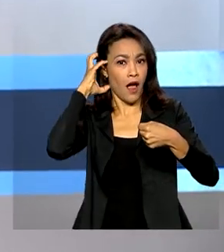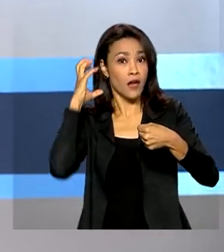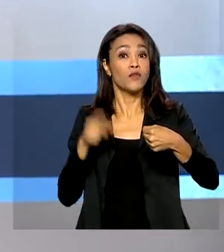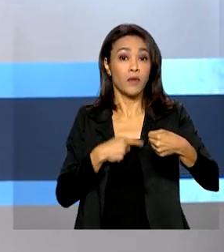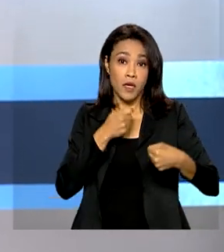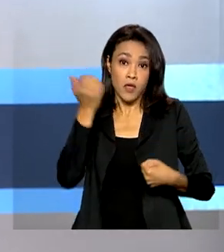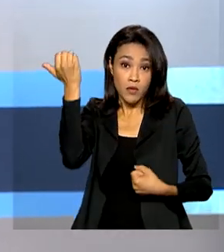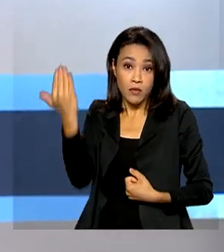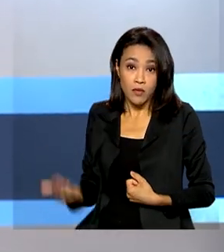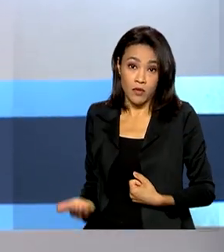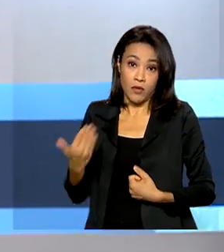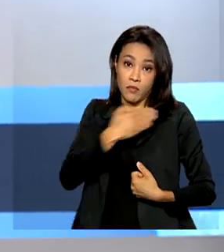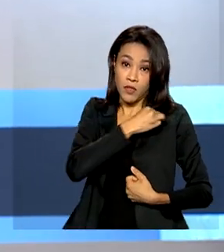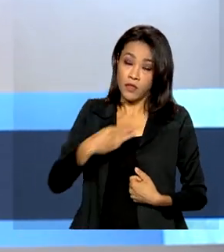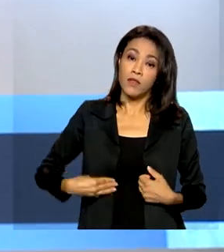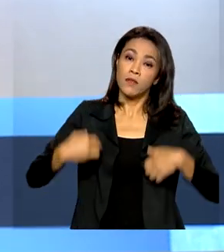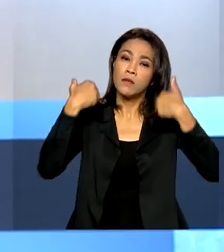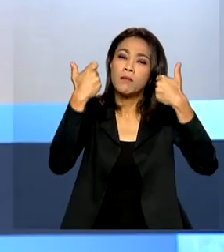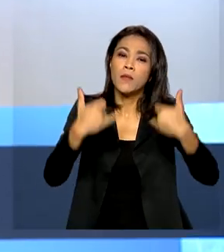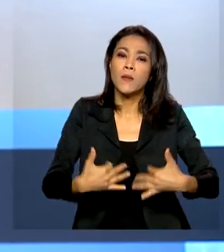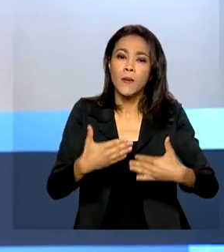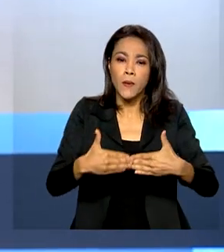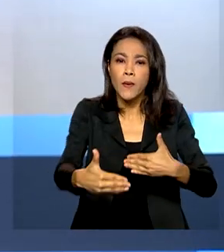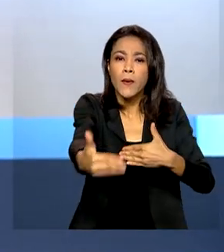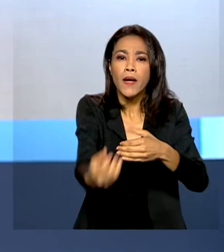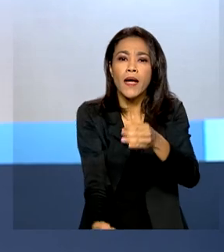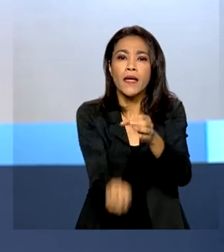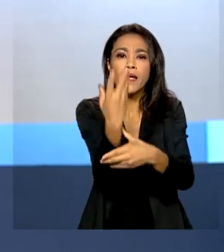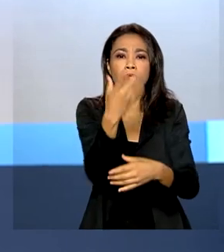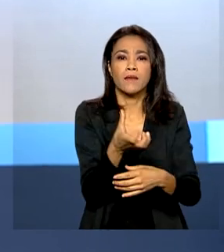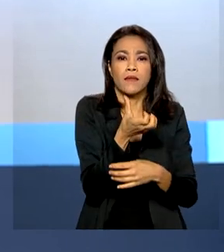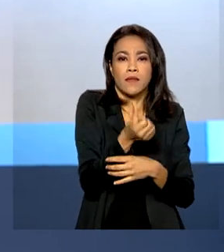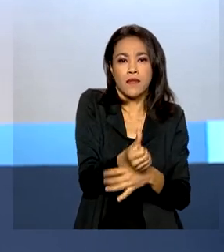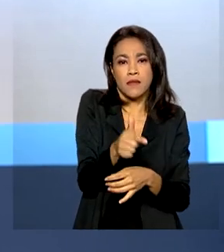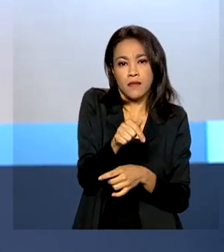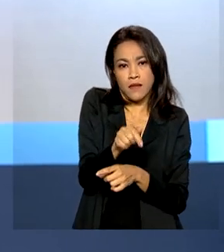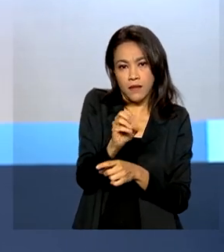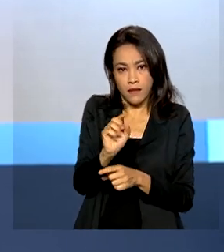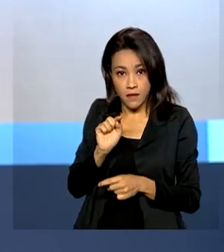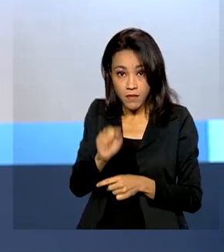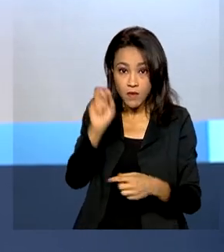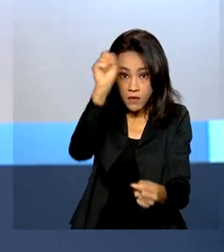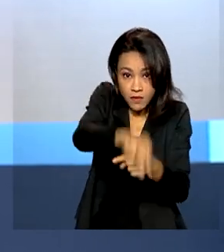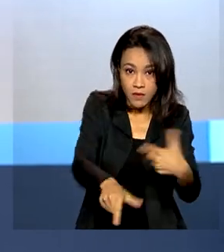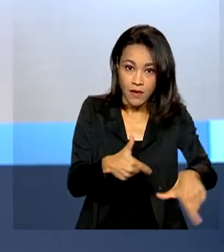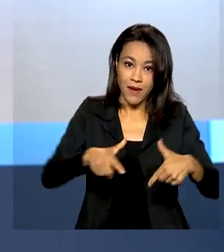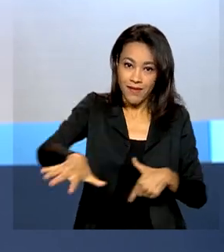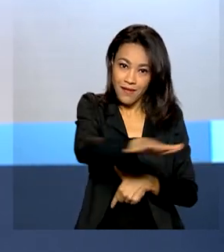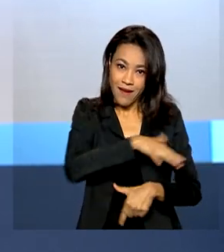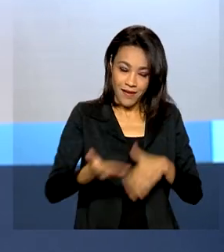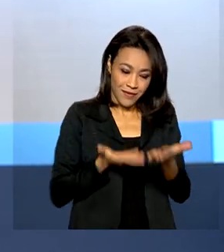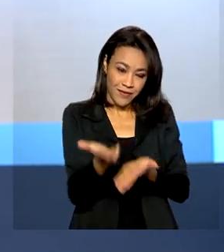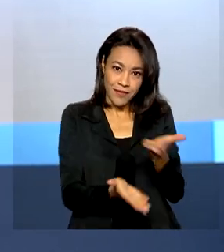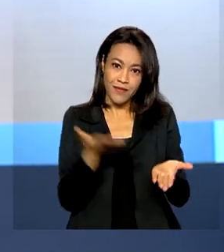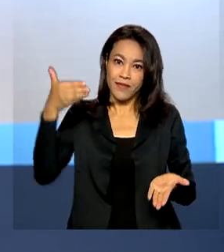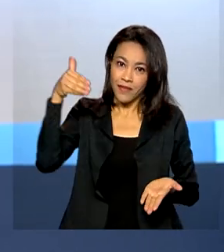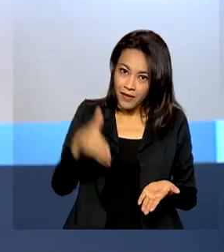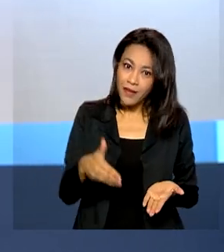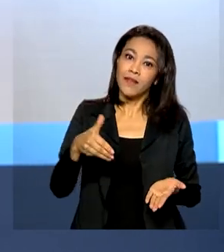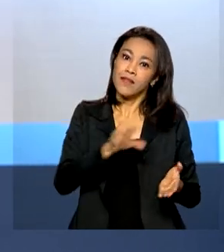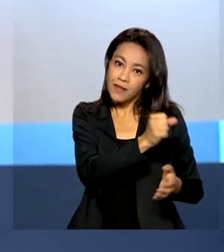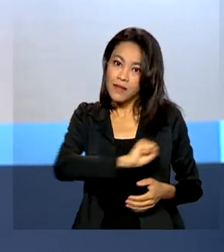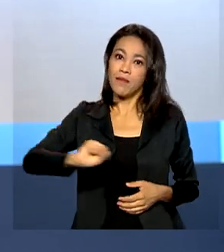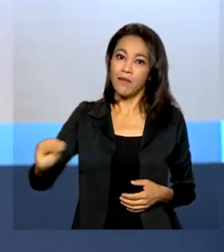falou sobre a expectativa de criação de mais de 670 mil empregos no setor de serviços neste semestre,